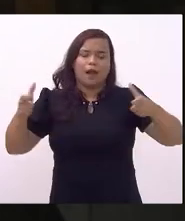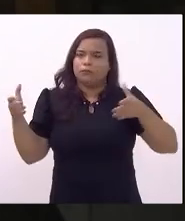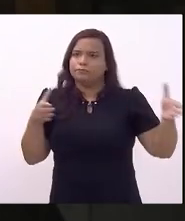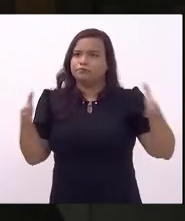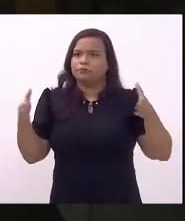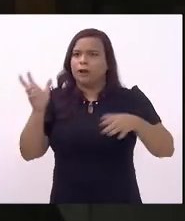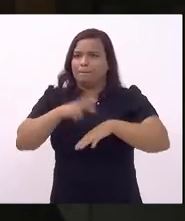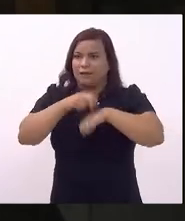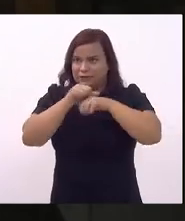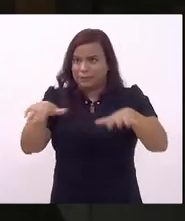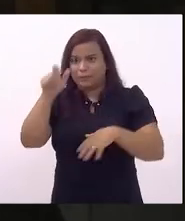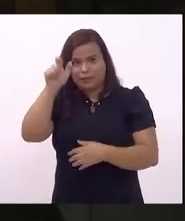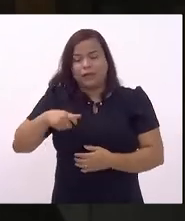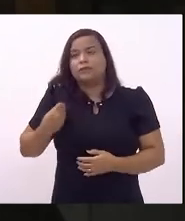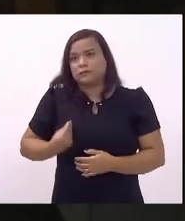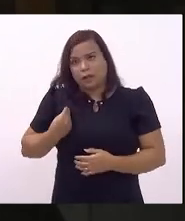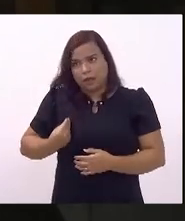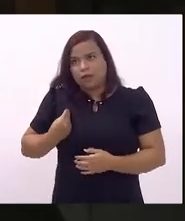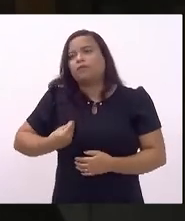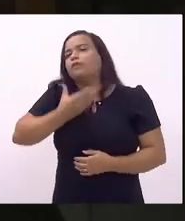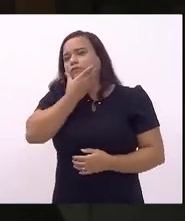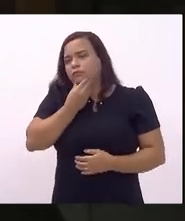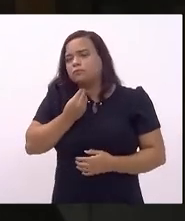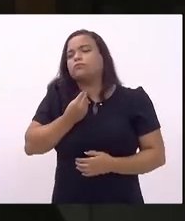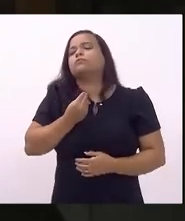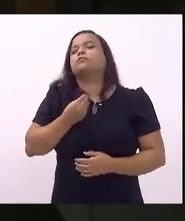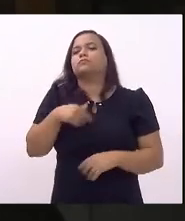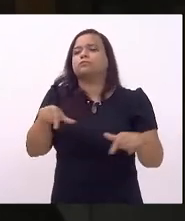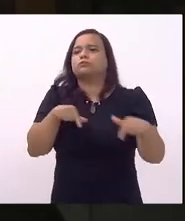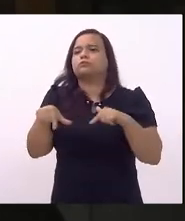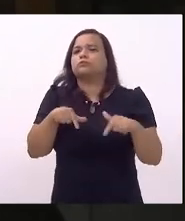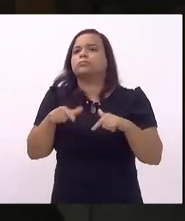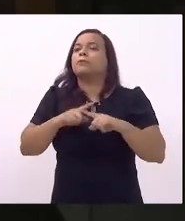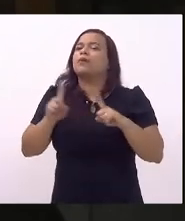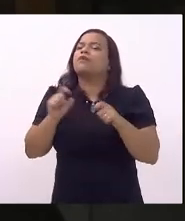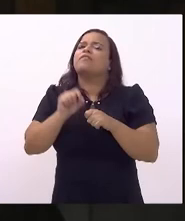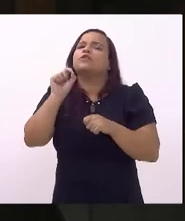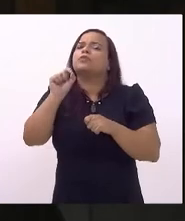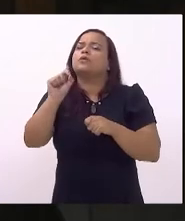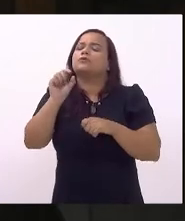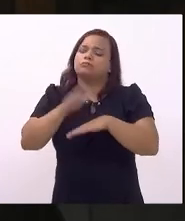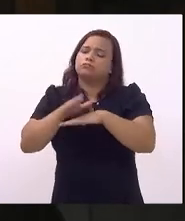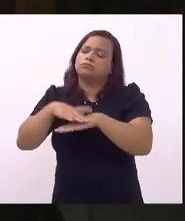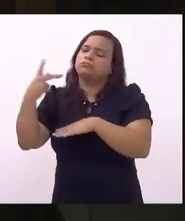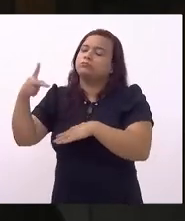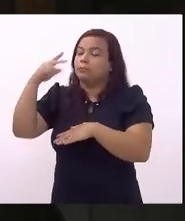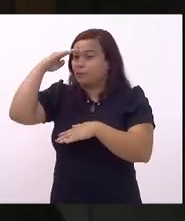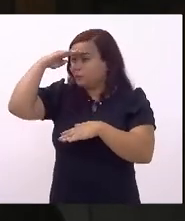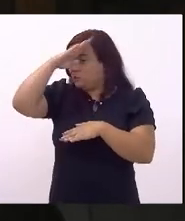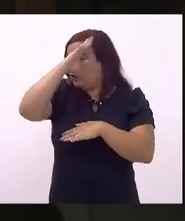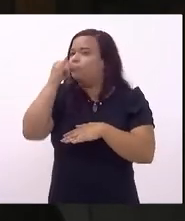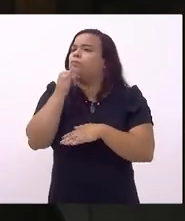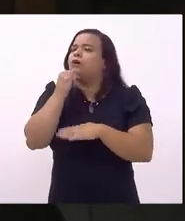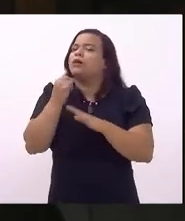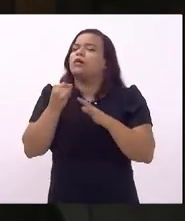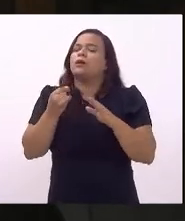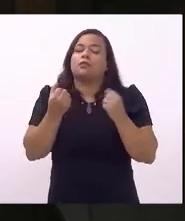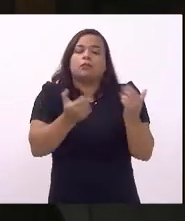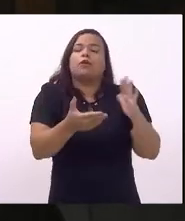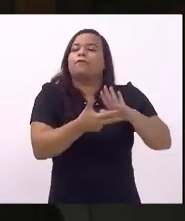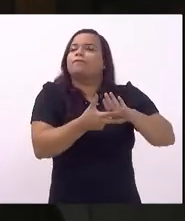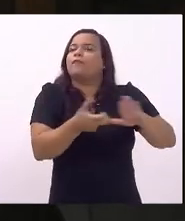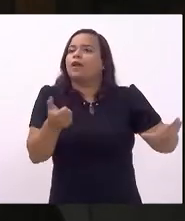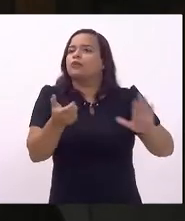à frente da pasta e o que foi feito? Bolsonaro por exemplo vetou a proposta de um Ministério da